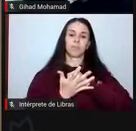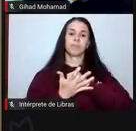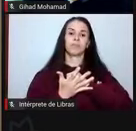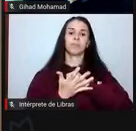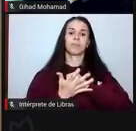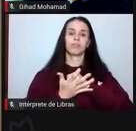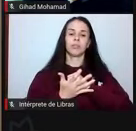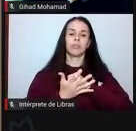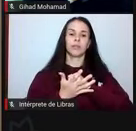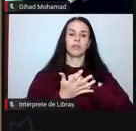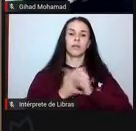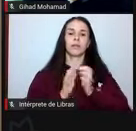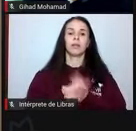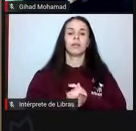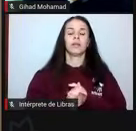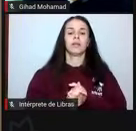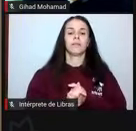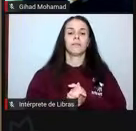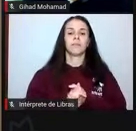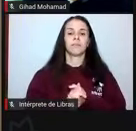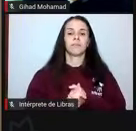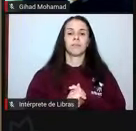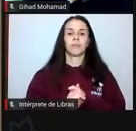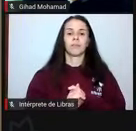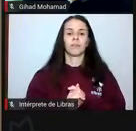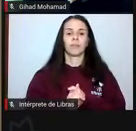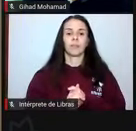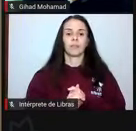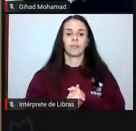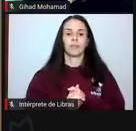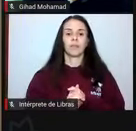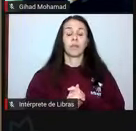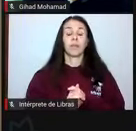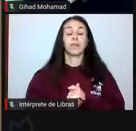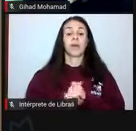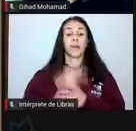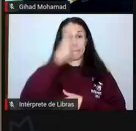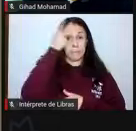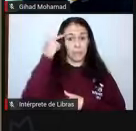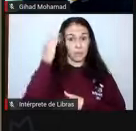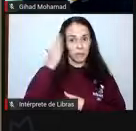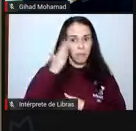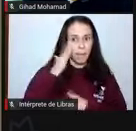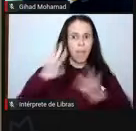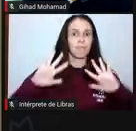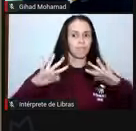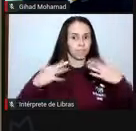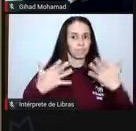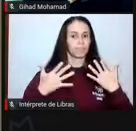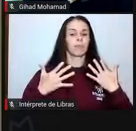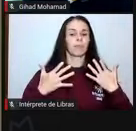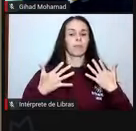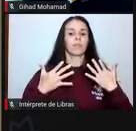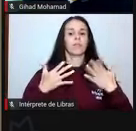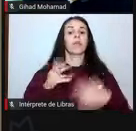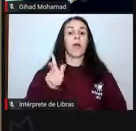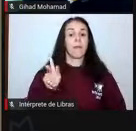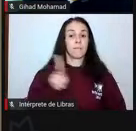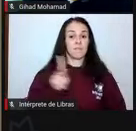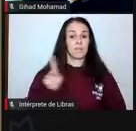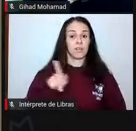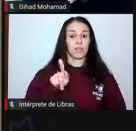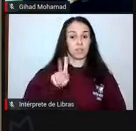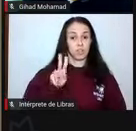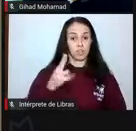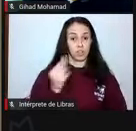professor e demais internautas que nos acompanham, a fala do professor Girard em relação a